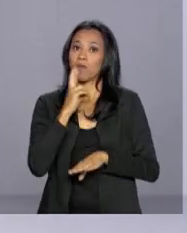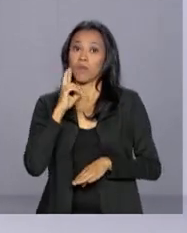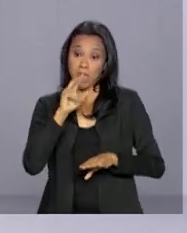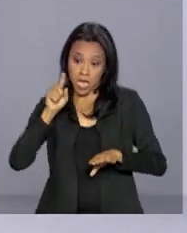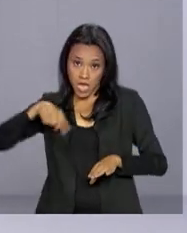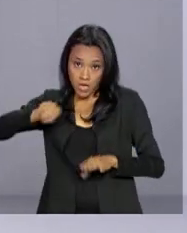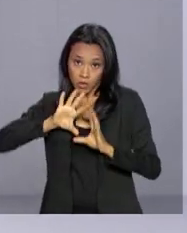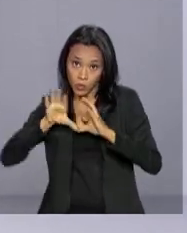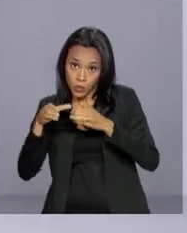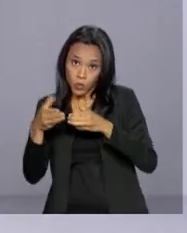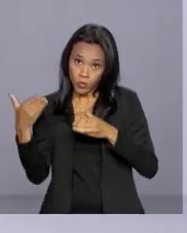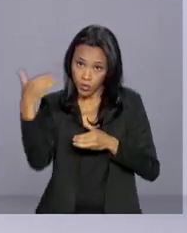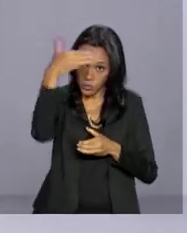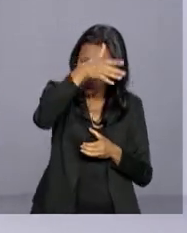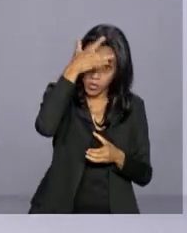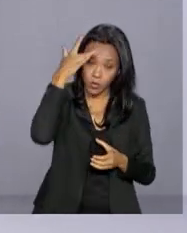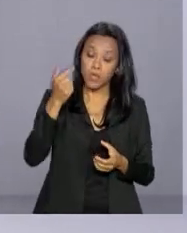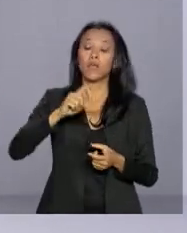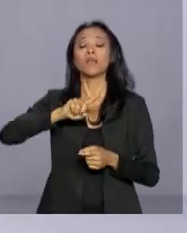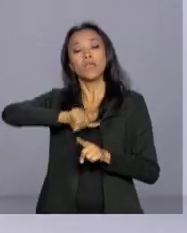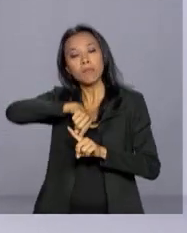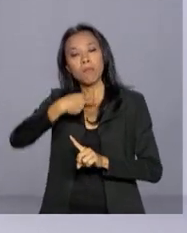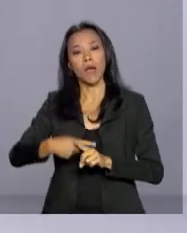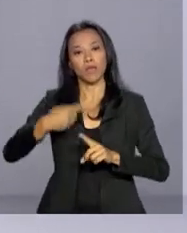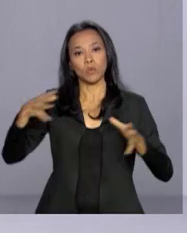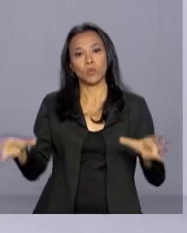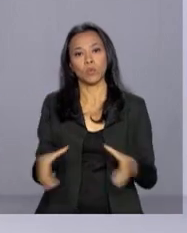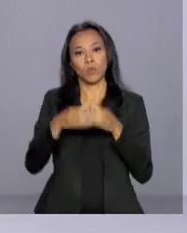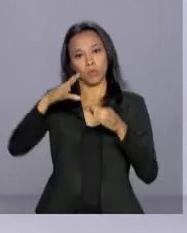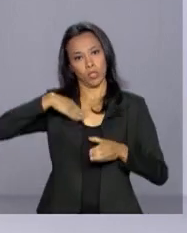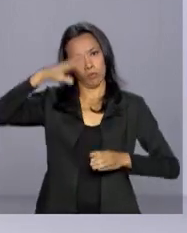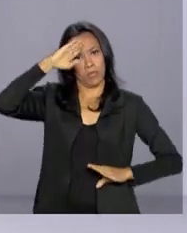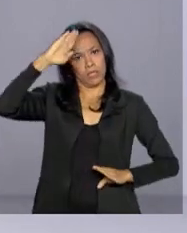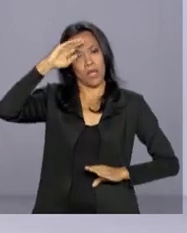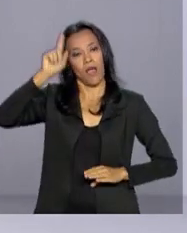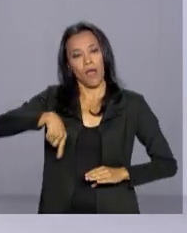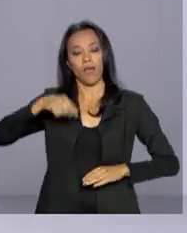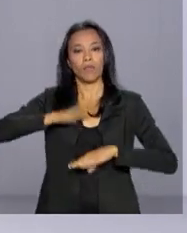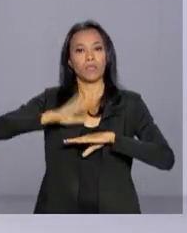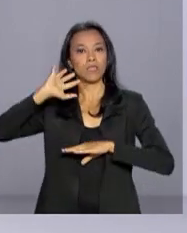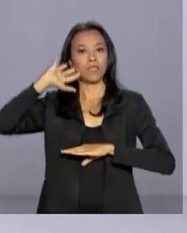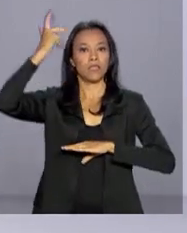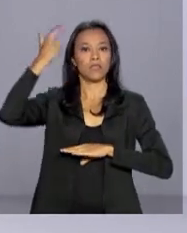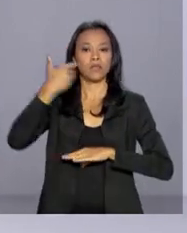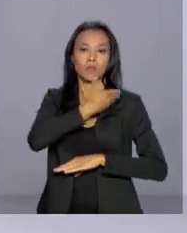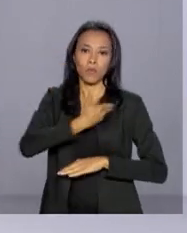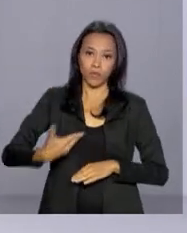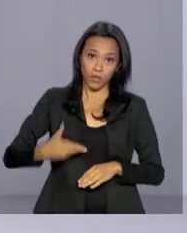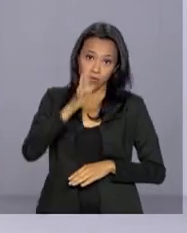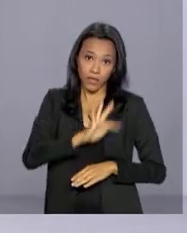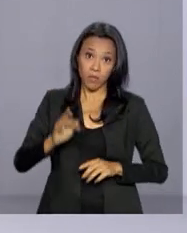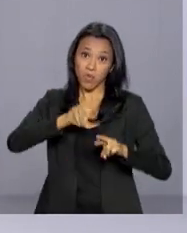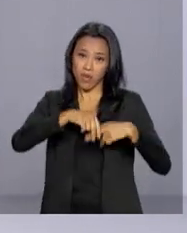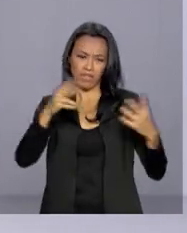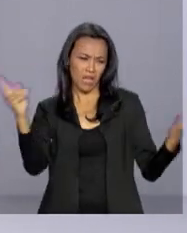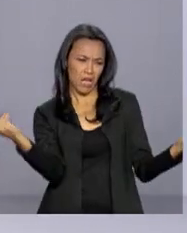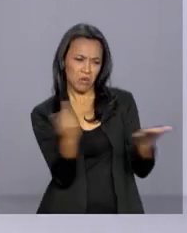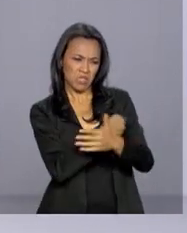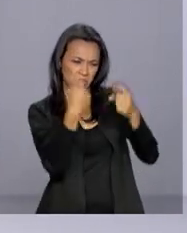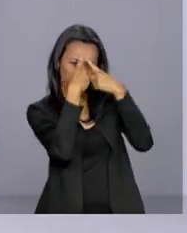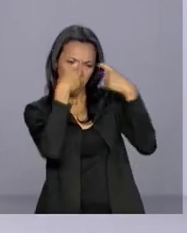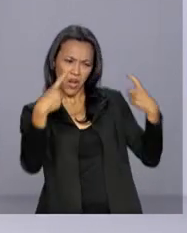desse grupo e o envio de mais militares para o Estado foram tomadas pelo governo federal após o registro de conflitos entre